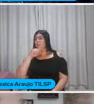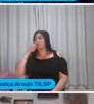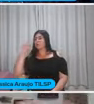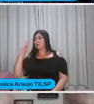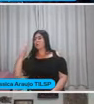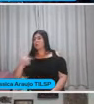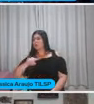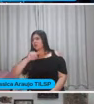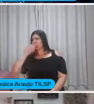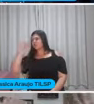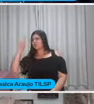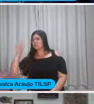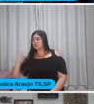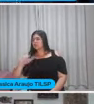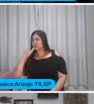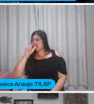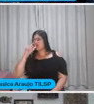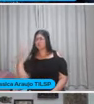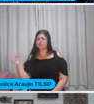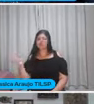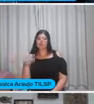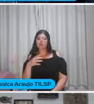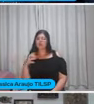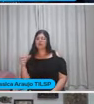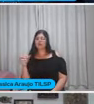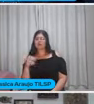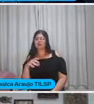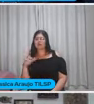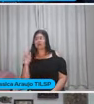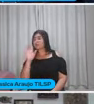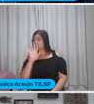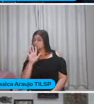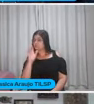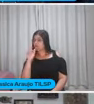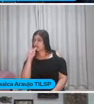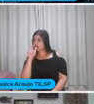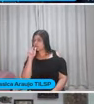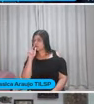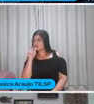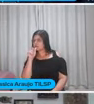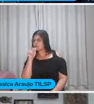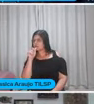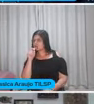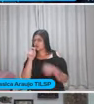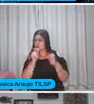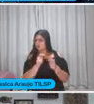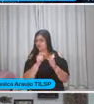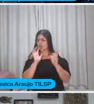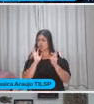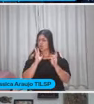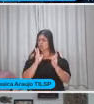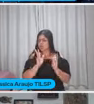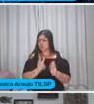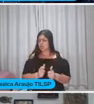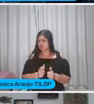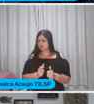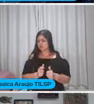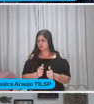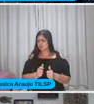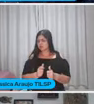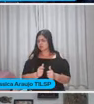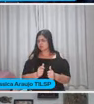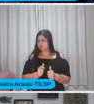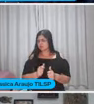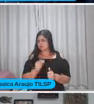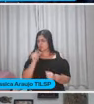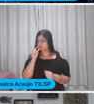planeta à vontade Só que aquela água Que sai de um local mais limpo Não é filtrada Mas é um